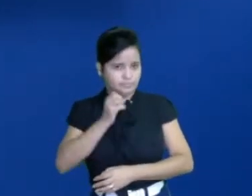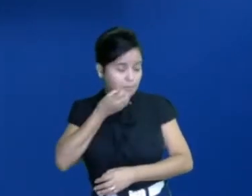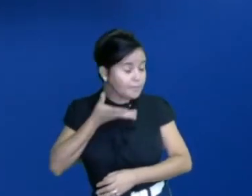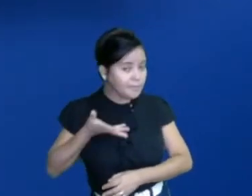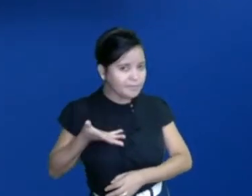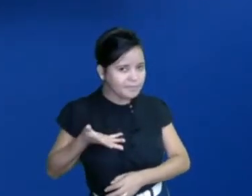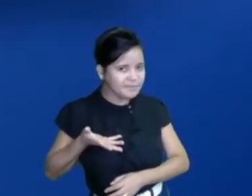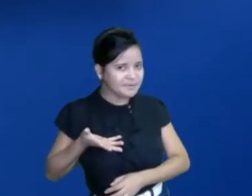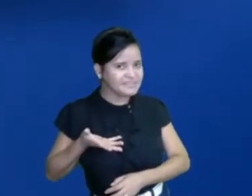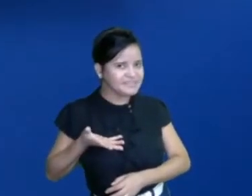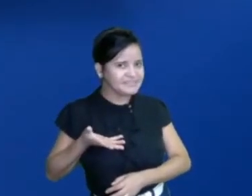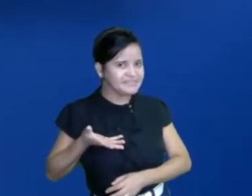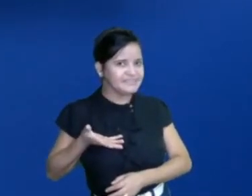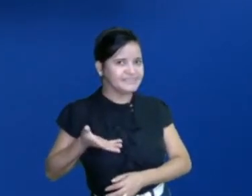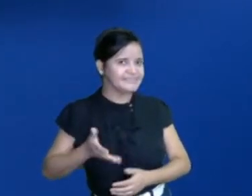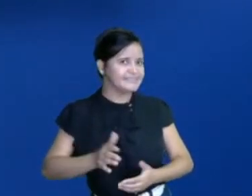bom?